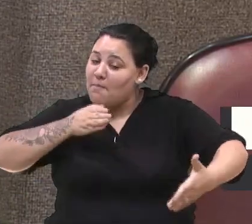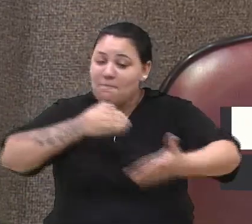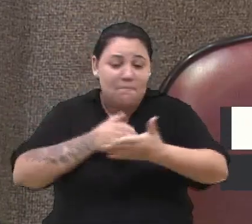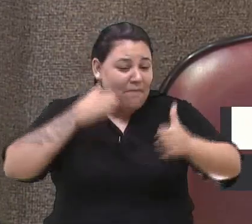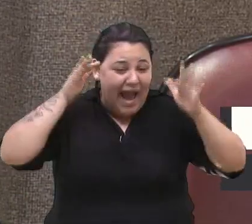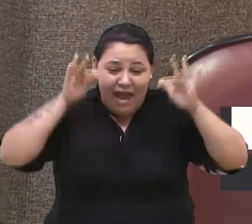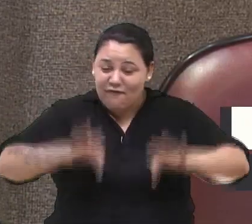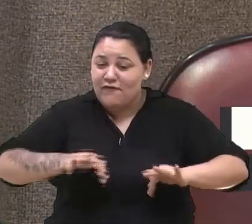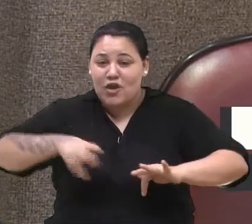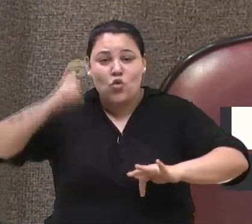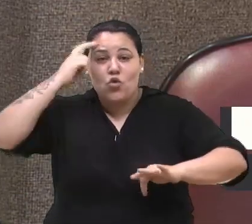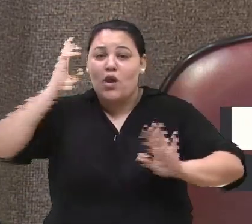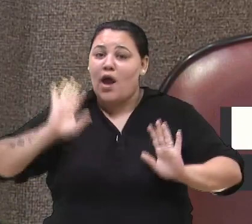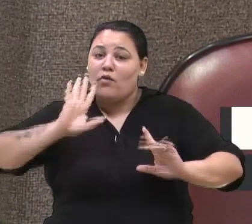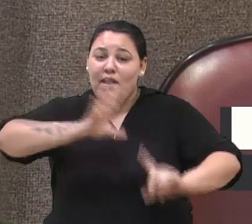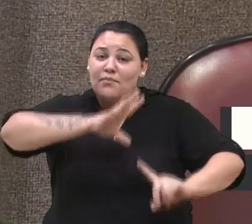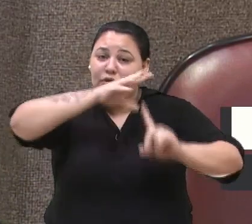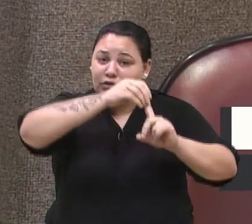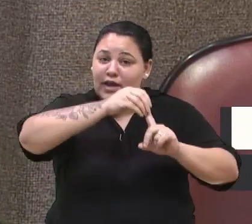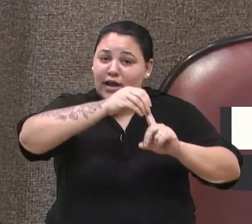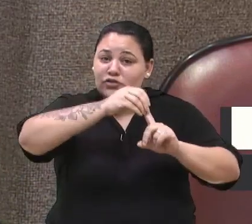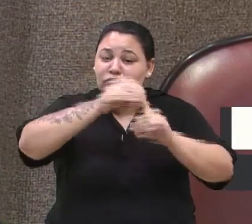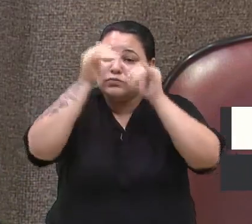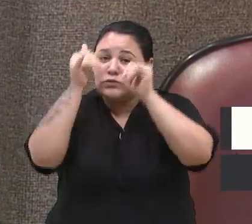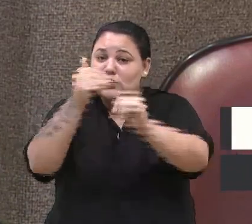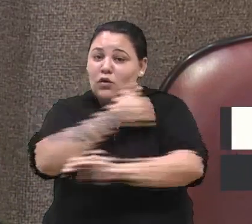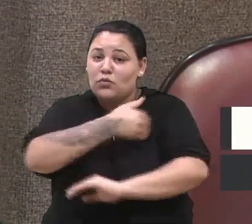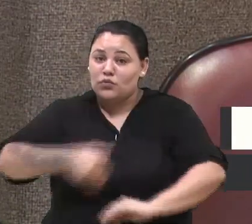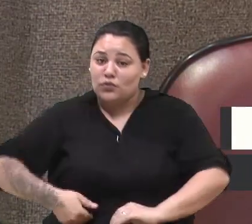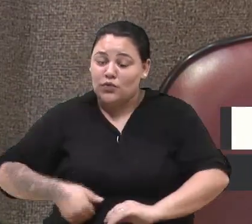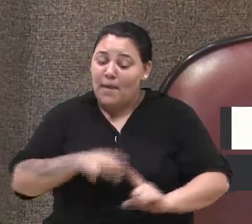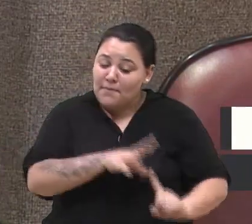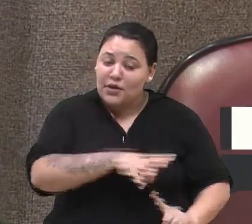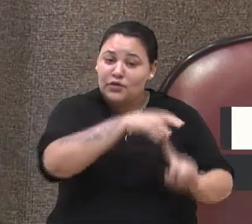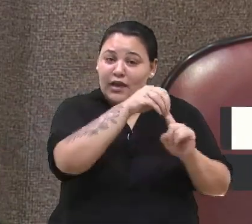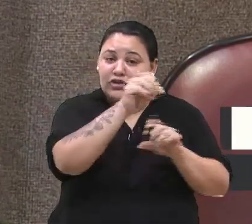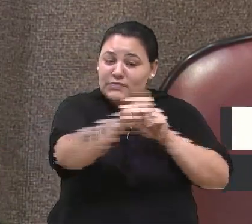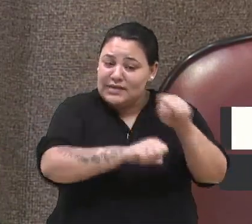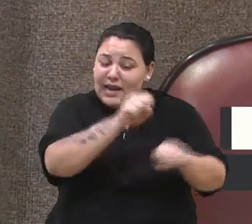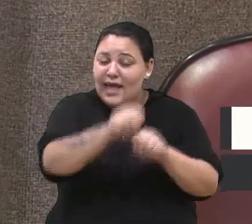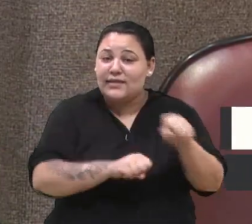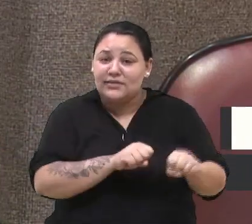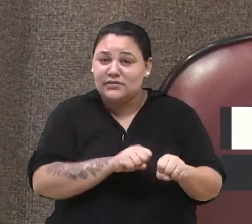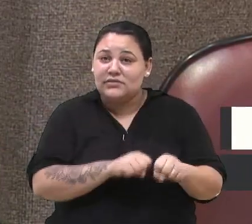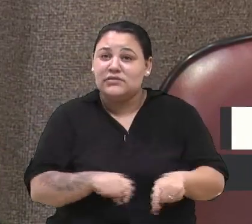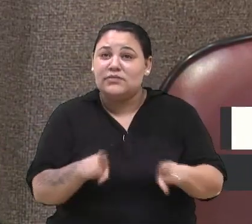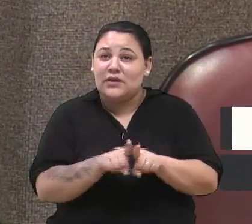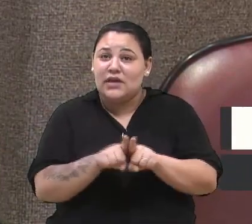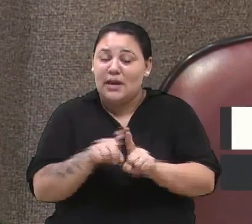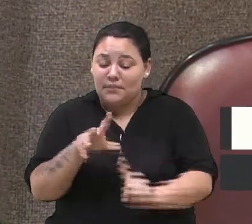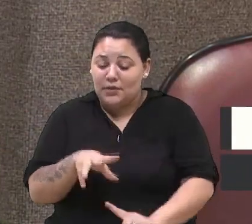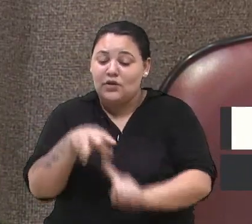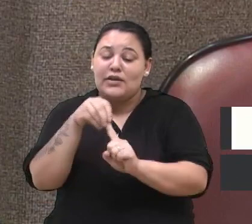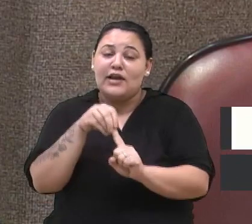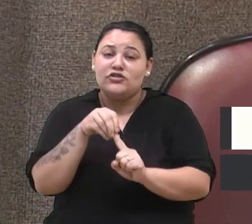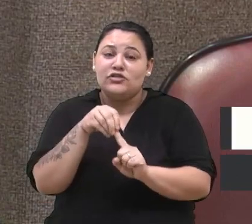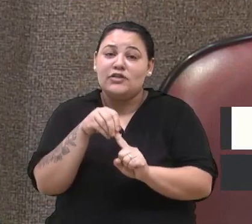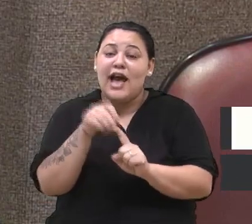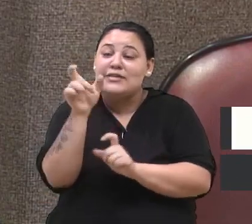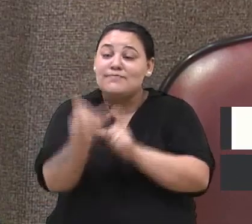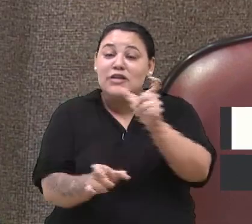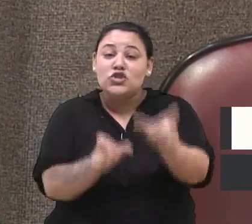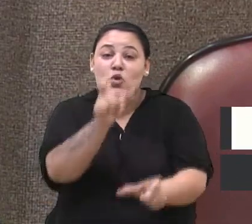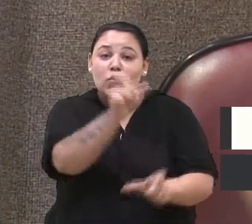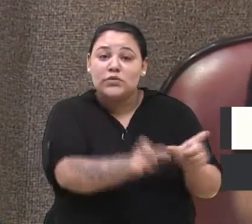prioridade o transporte público, que é prioridade a bicicleta e que é prioridade as pessoas. Então, sentido,